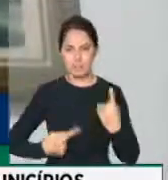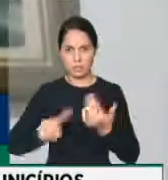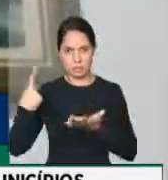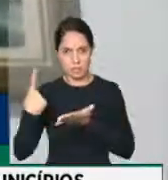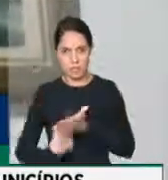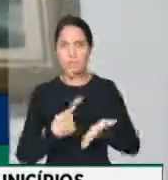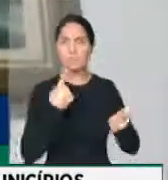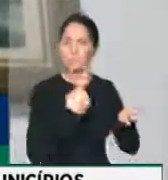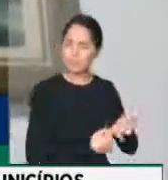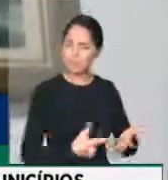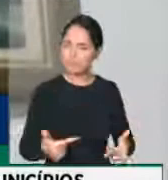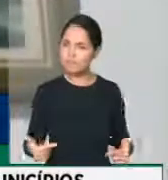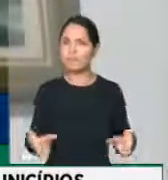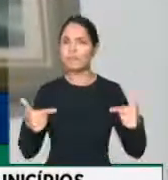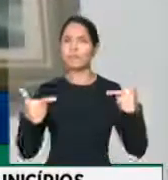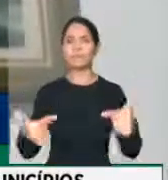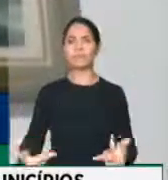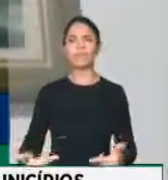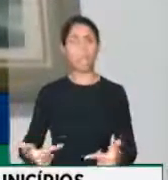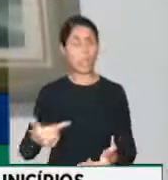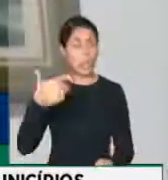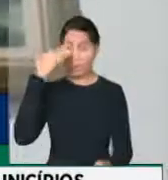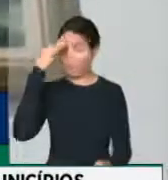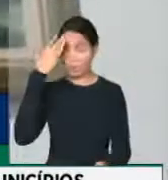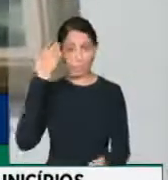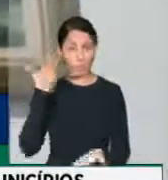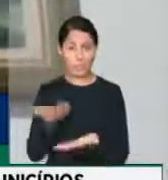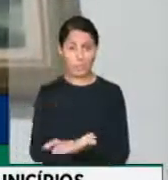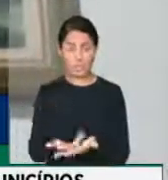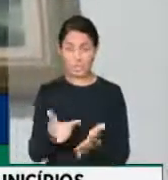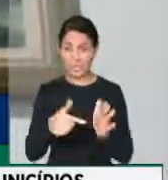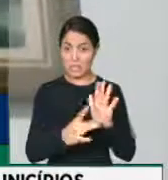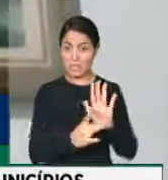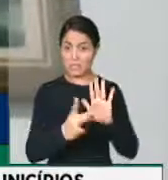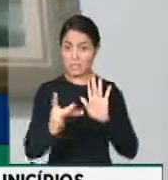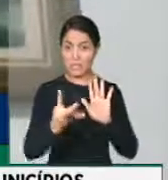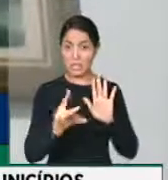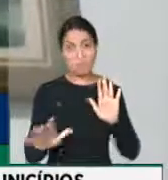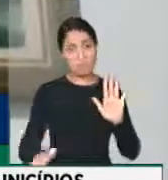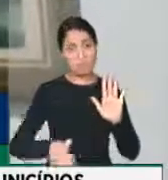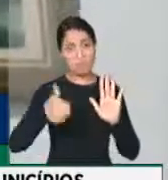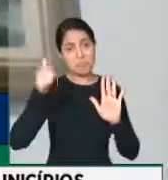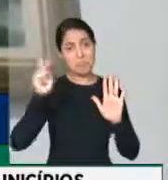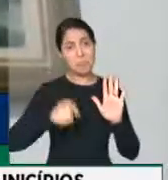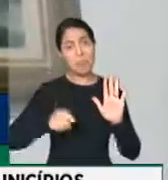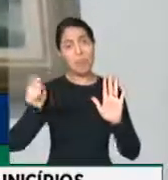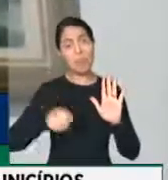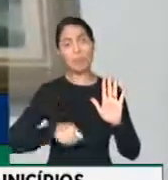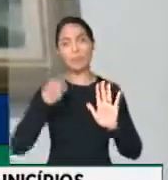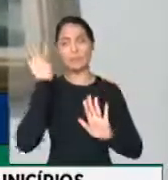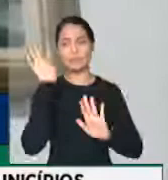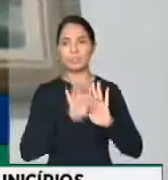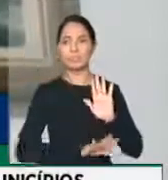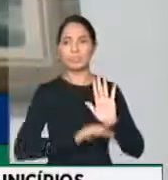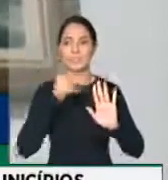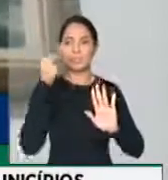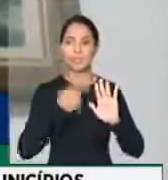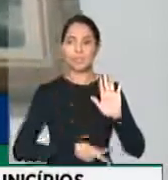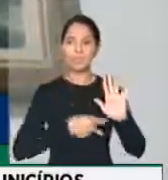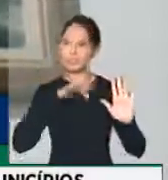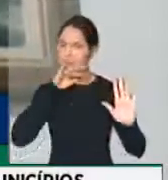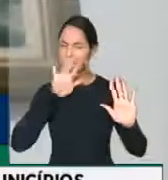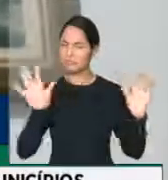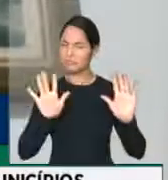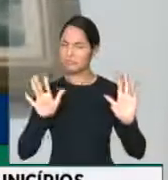tem que ser reconhecido. Mas não creio que um destaque que possa melhorar o nosso projeto seja ruim.